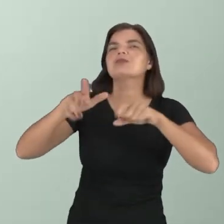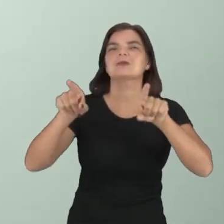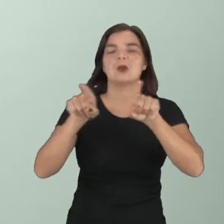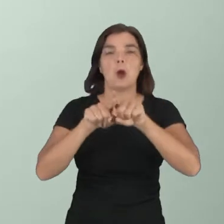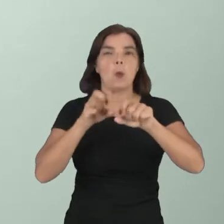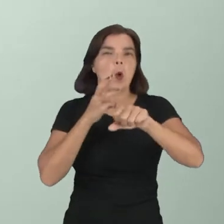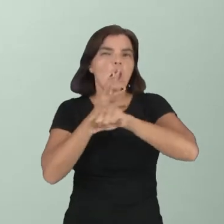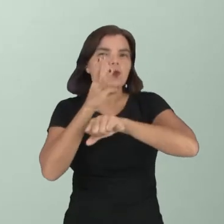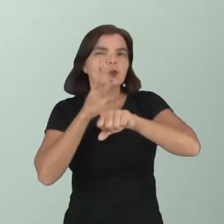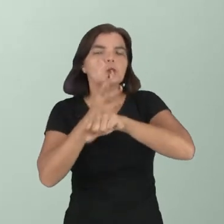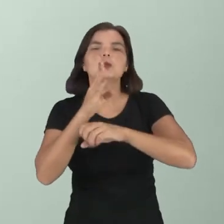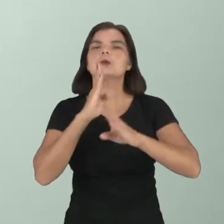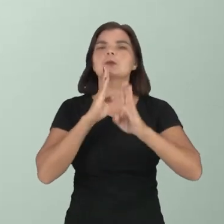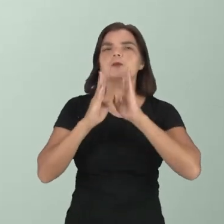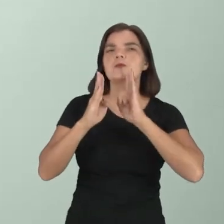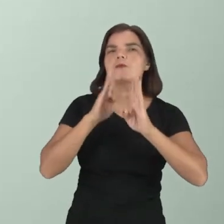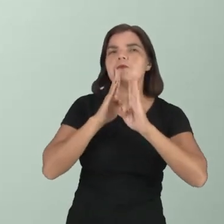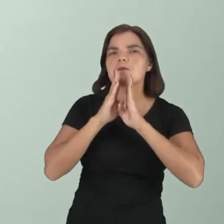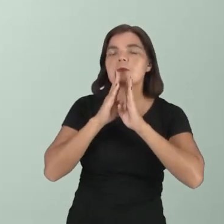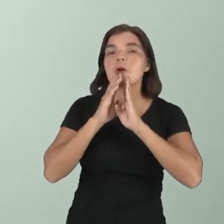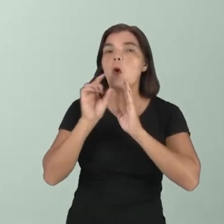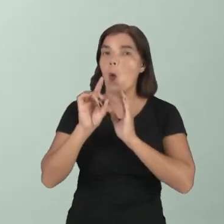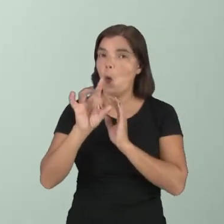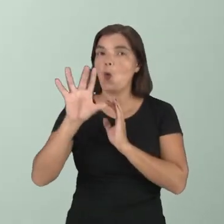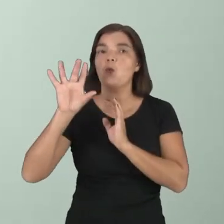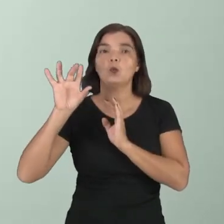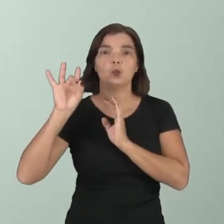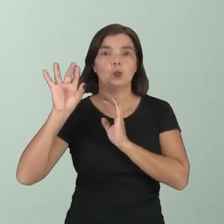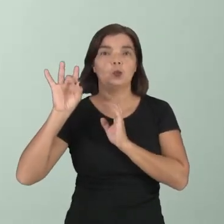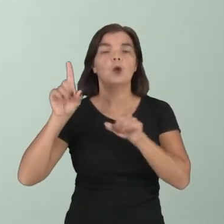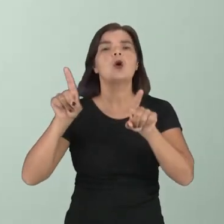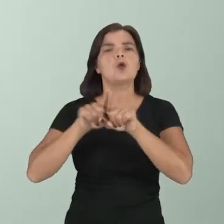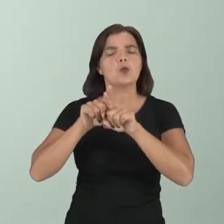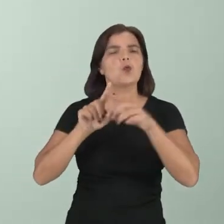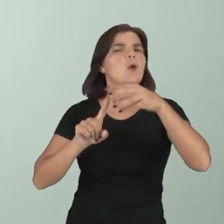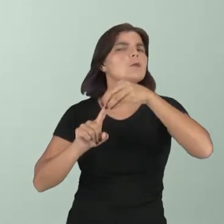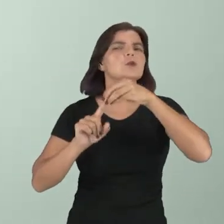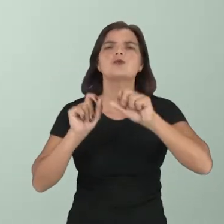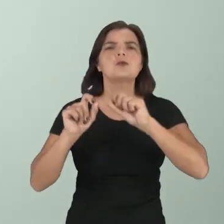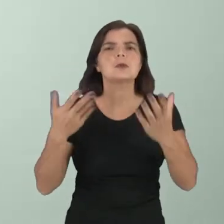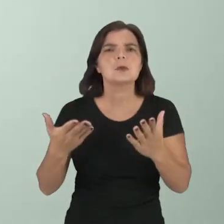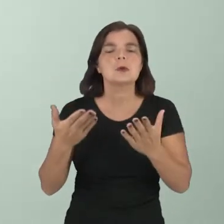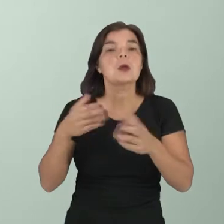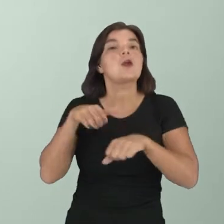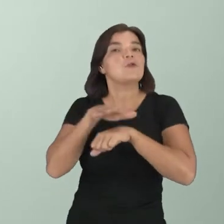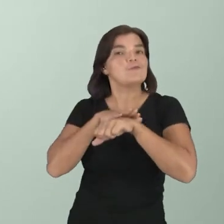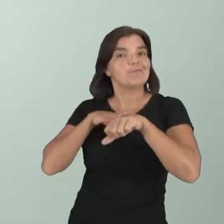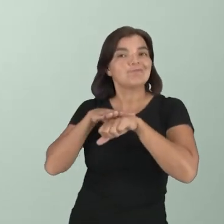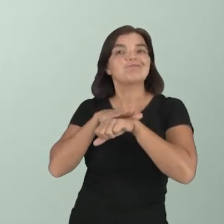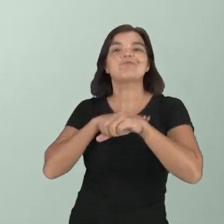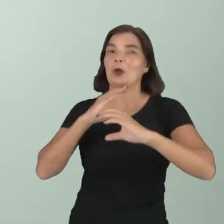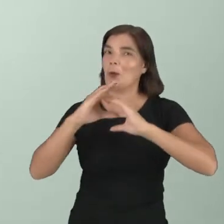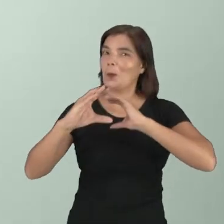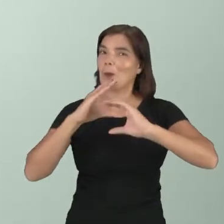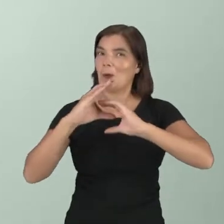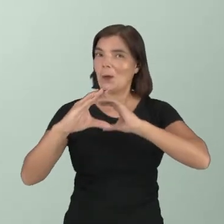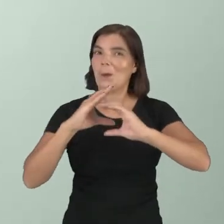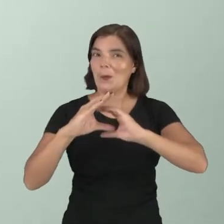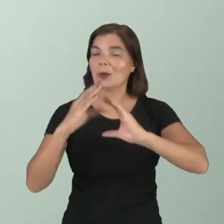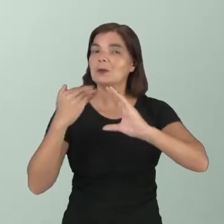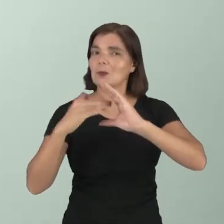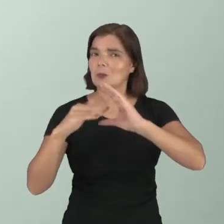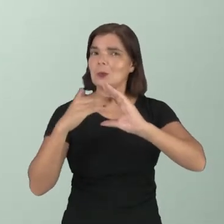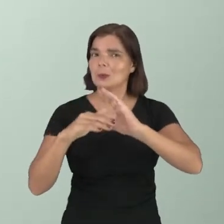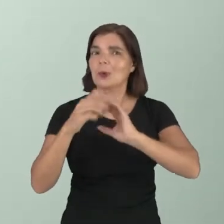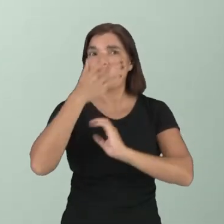WhatsApp, Facebook, Instagram, com o objetivo de se comunicar, com o objetivo de estabelecer ali uma